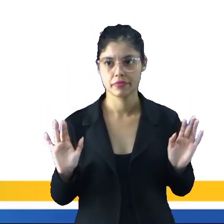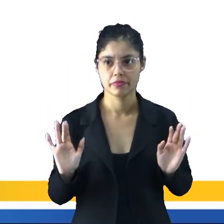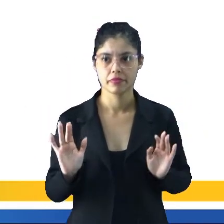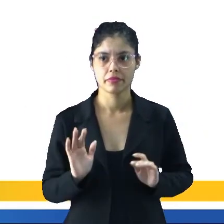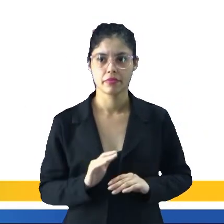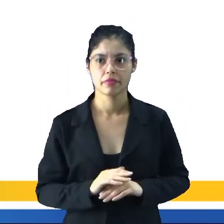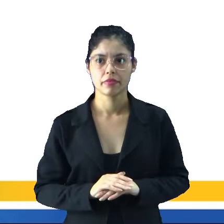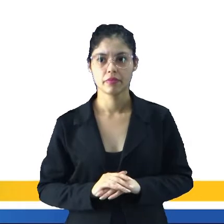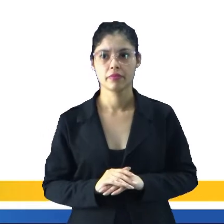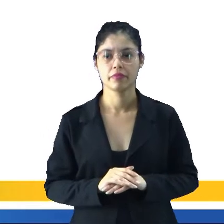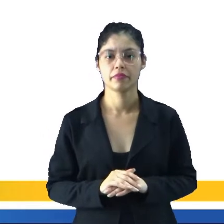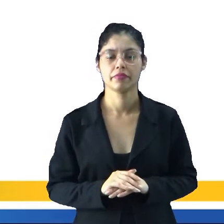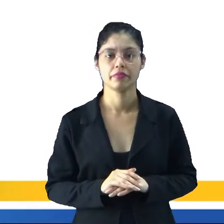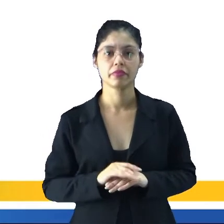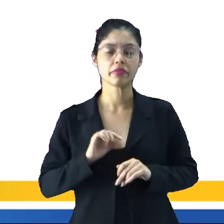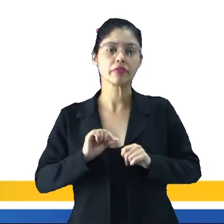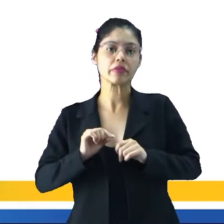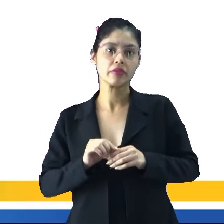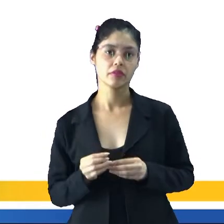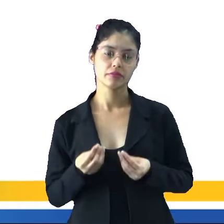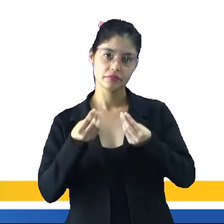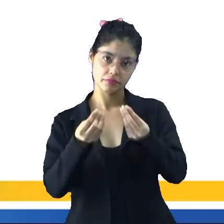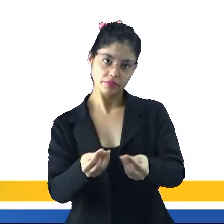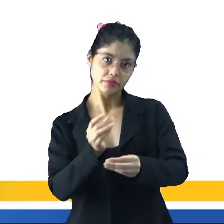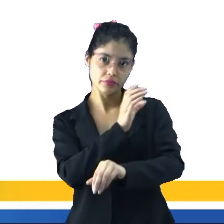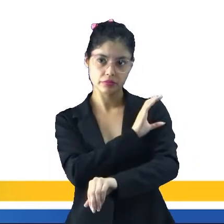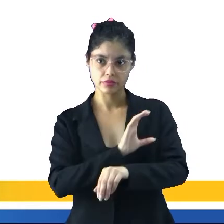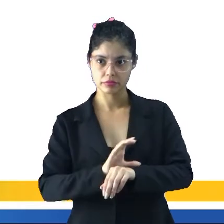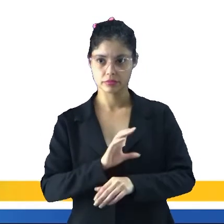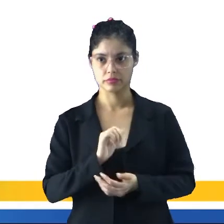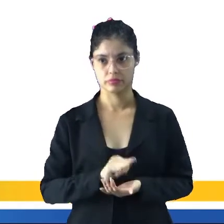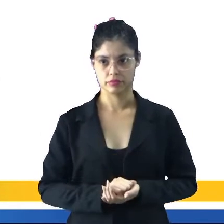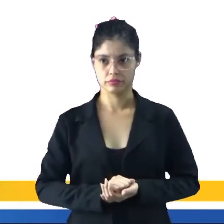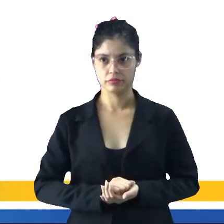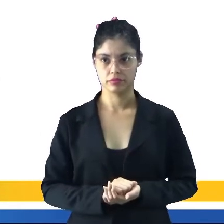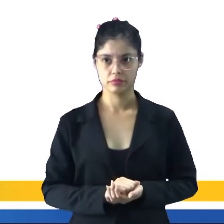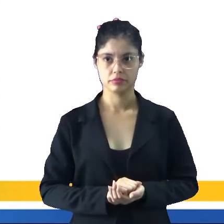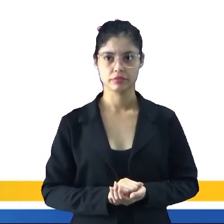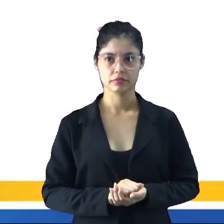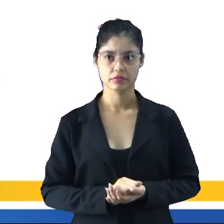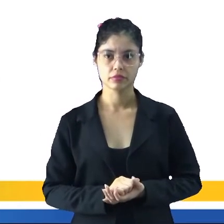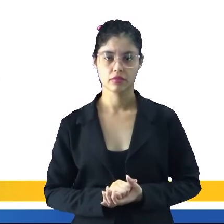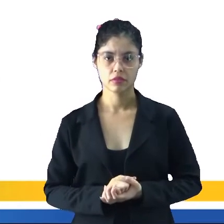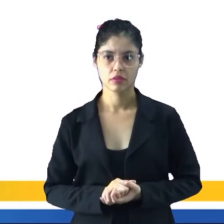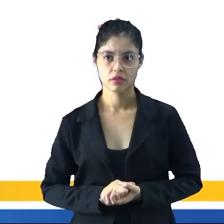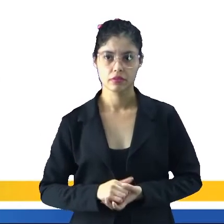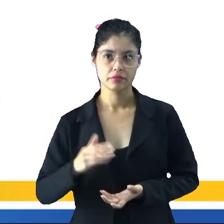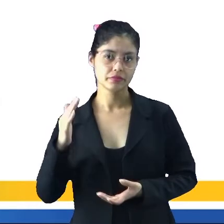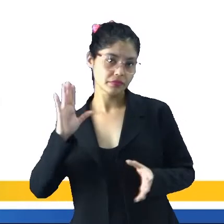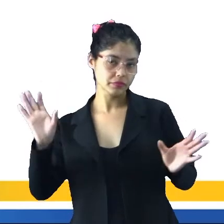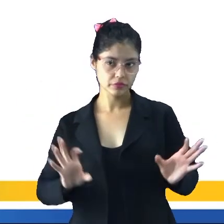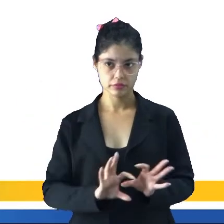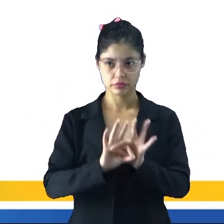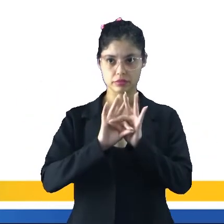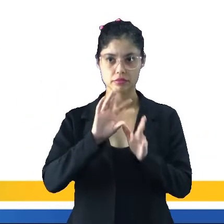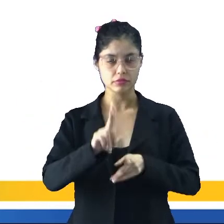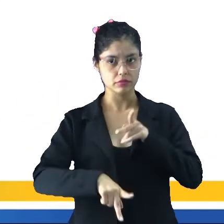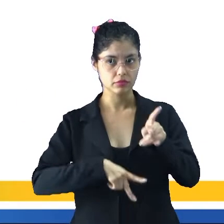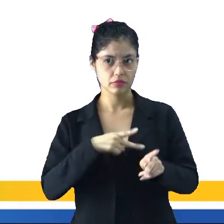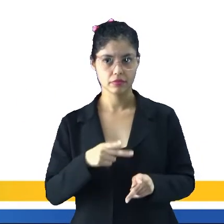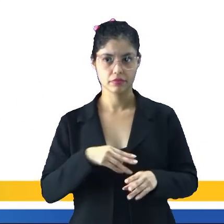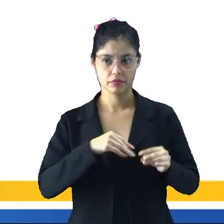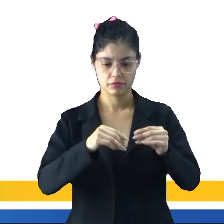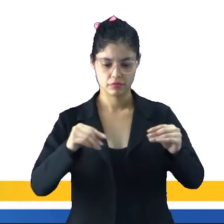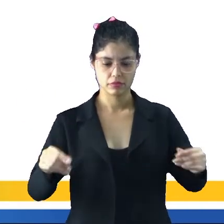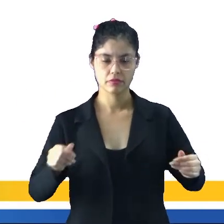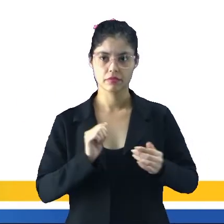né, fazendo uma pequena parte dessa cultura extrativista. A relação dos povos indígenas